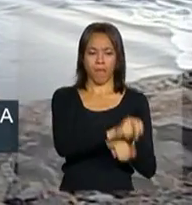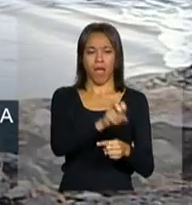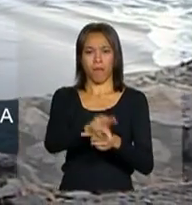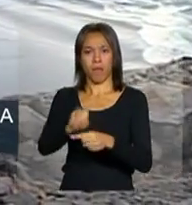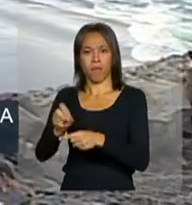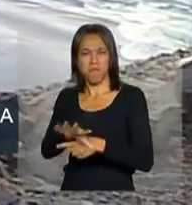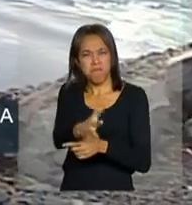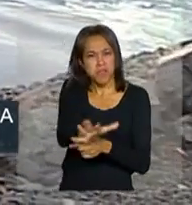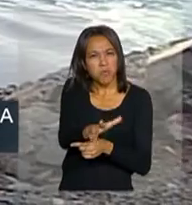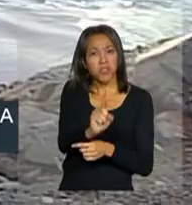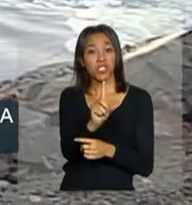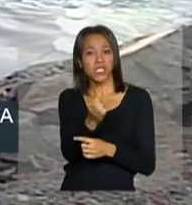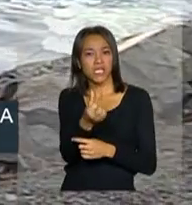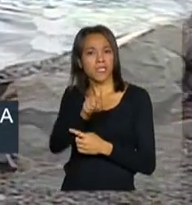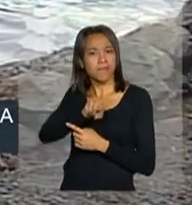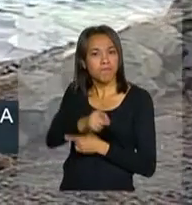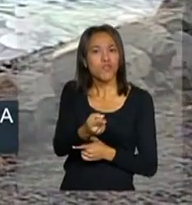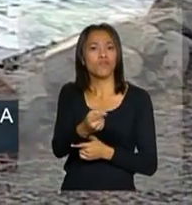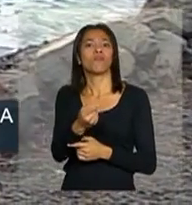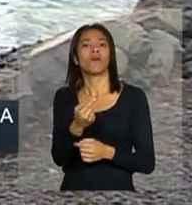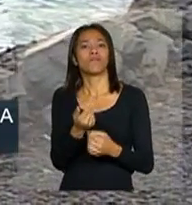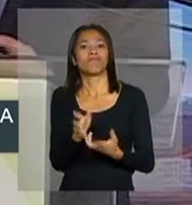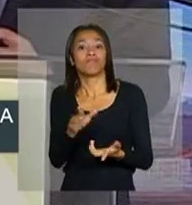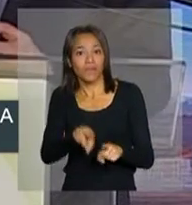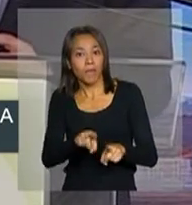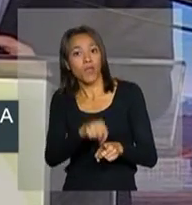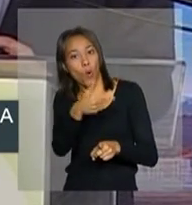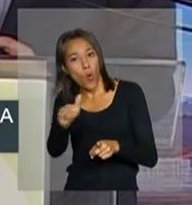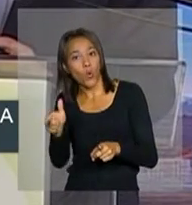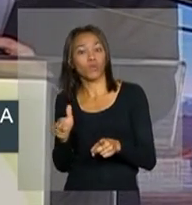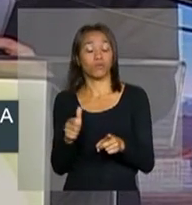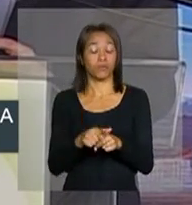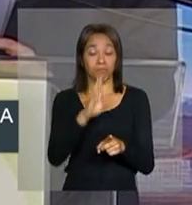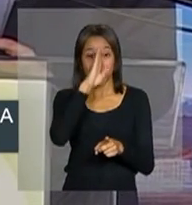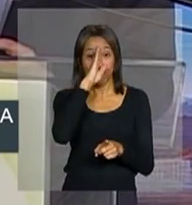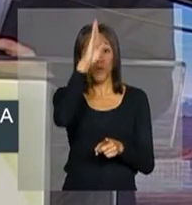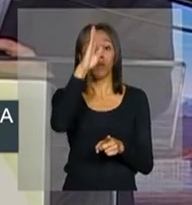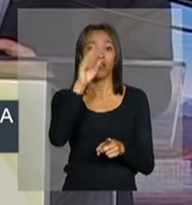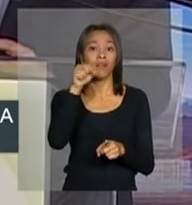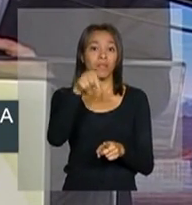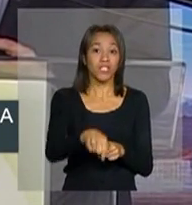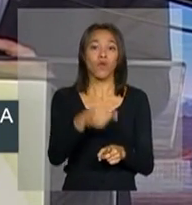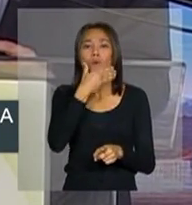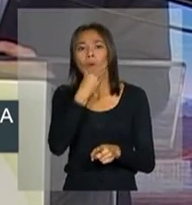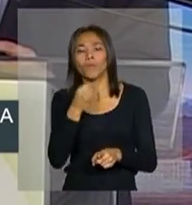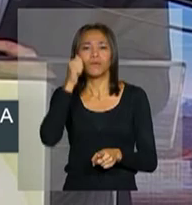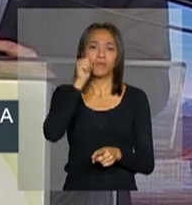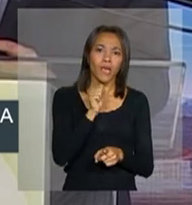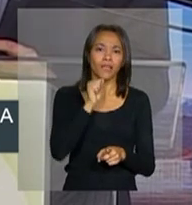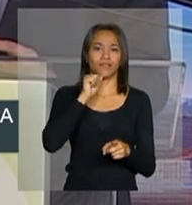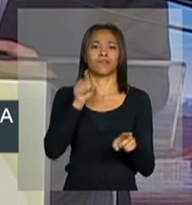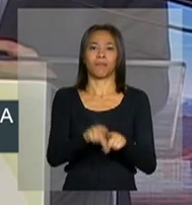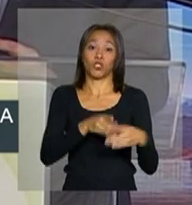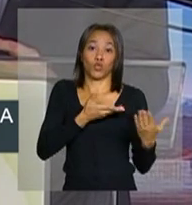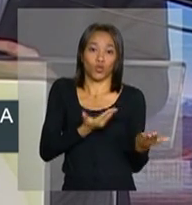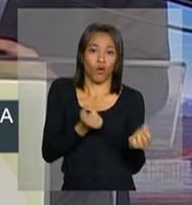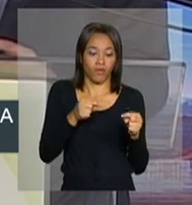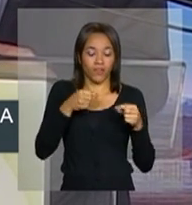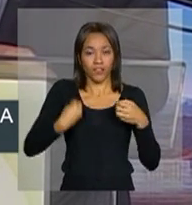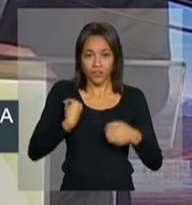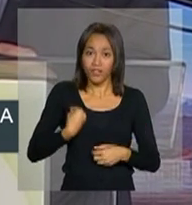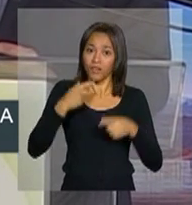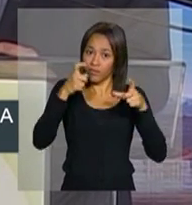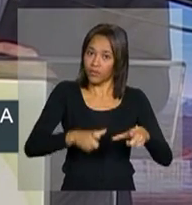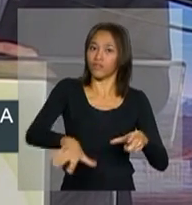16 mil indiretos ocupados prioritariamente por homens, mulheres e jovens desta região.